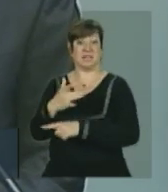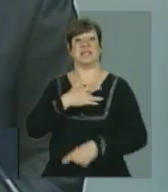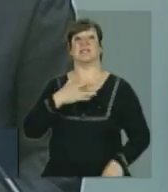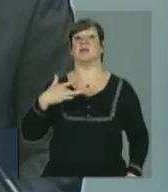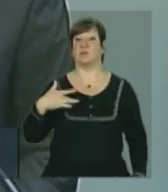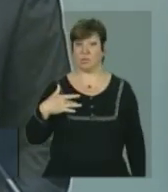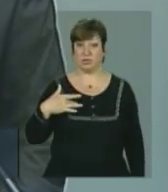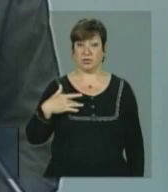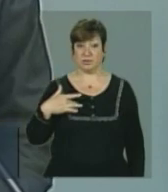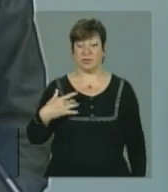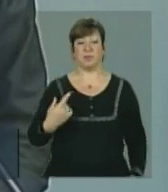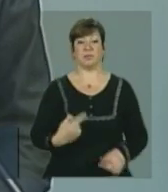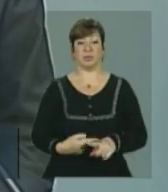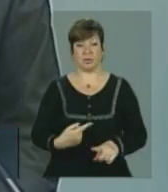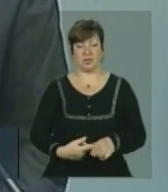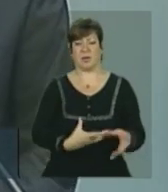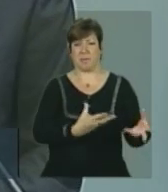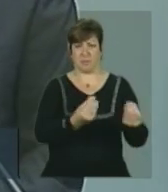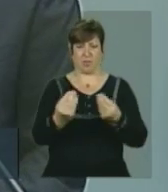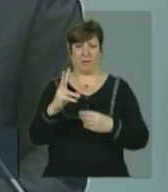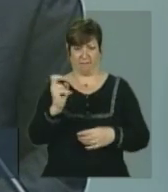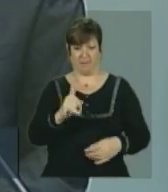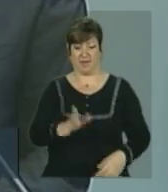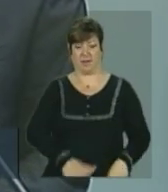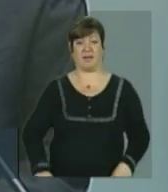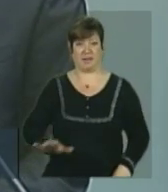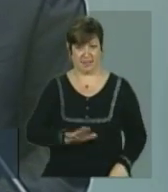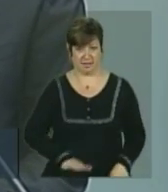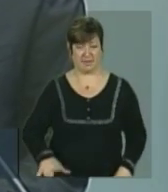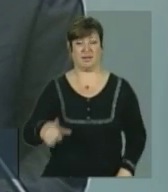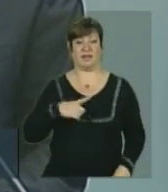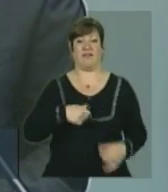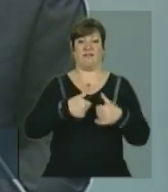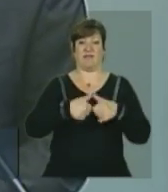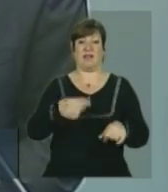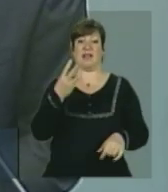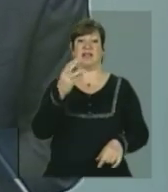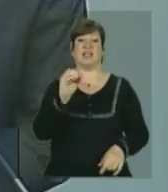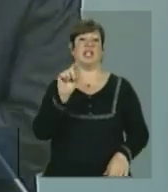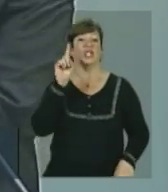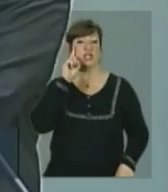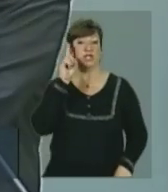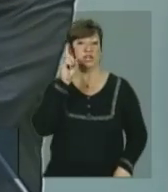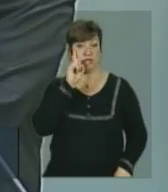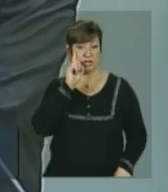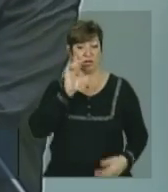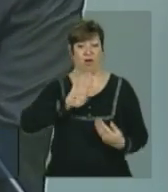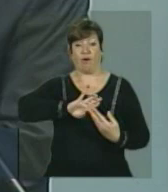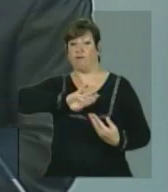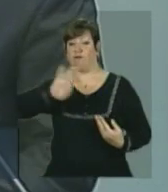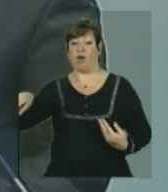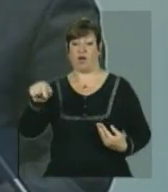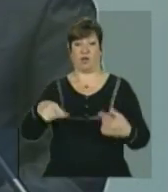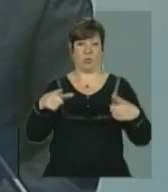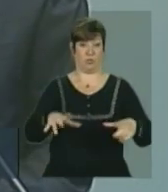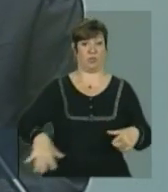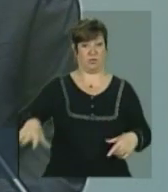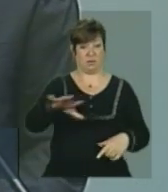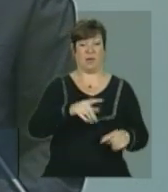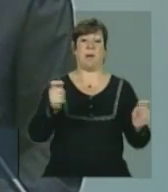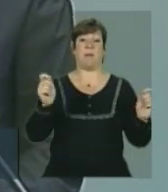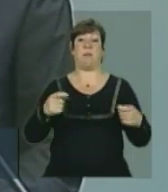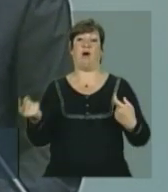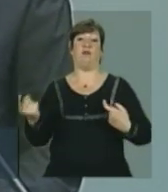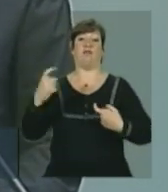de saúde. Porque, muitas vezes, a criança que passa 30 dias fora desse equipamento pode